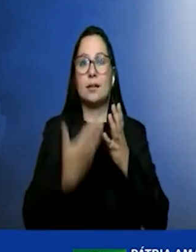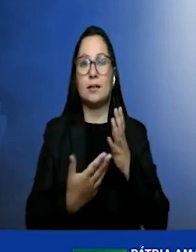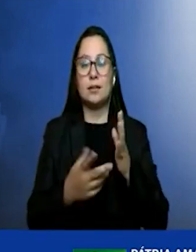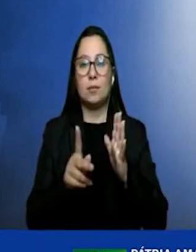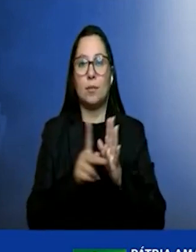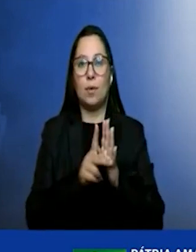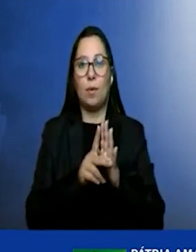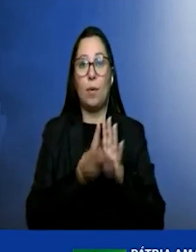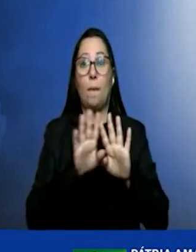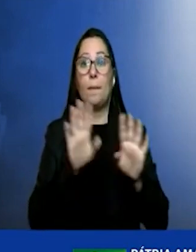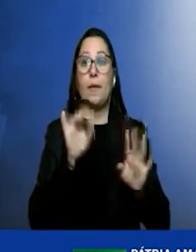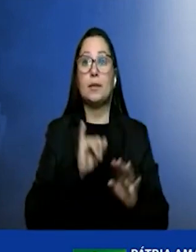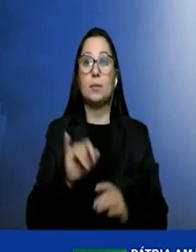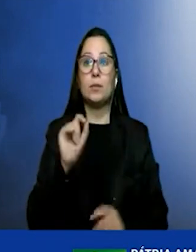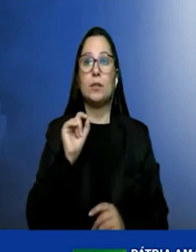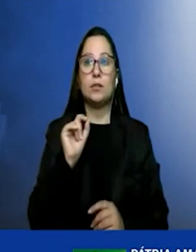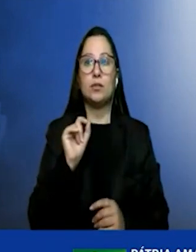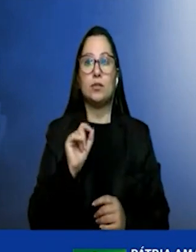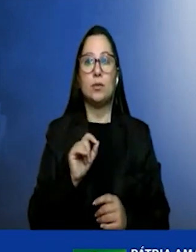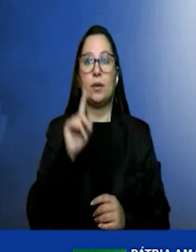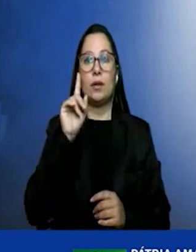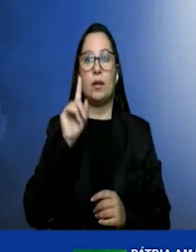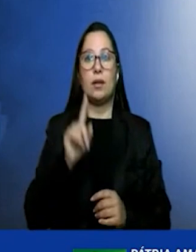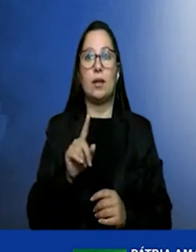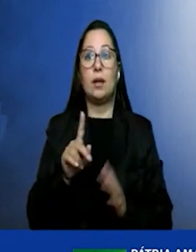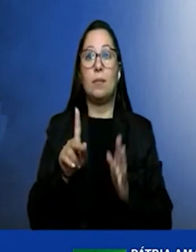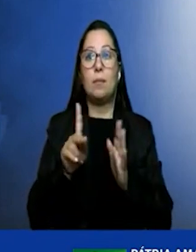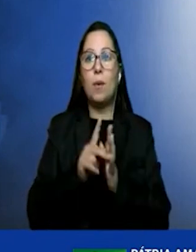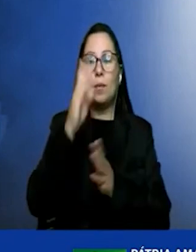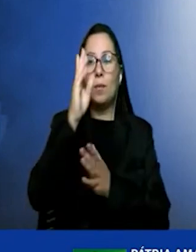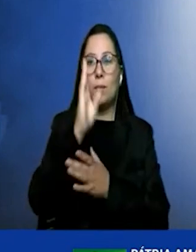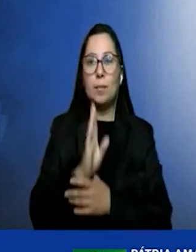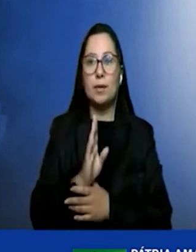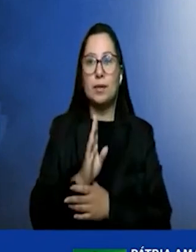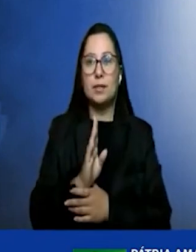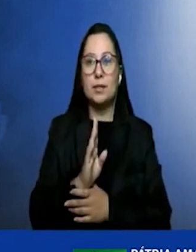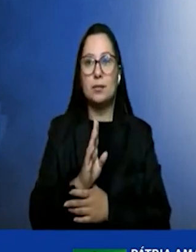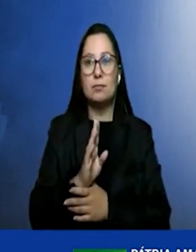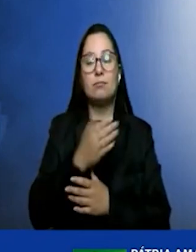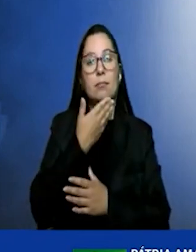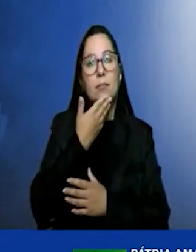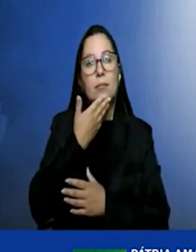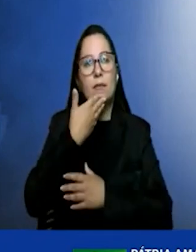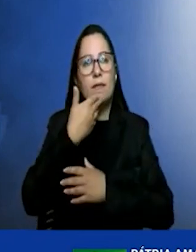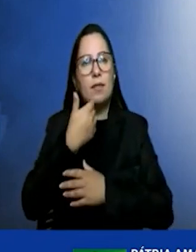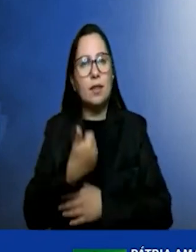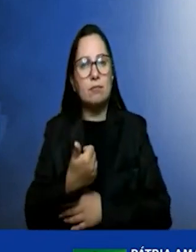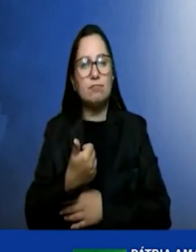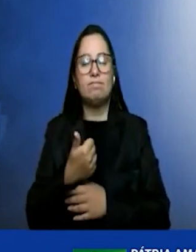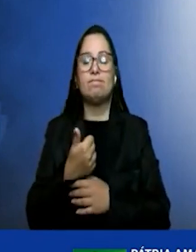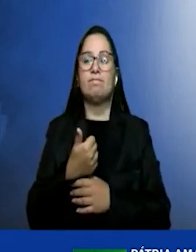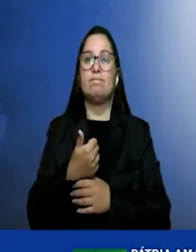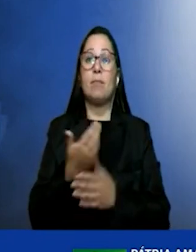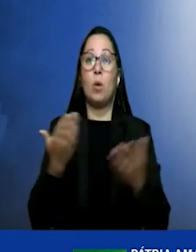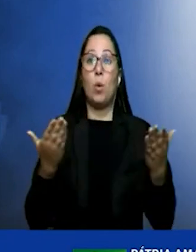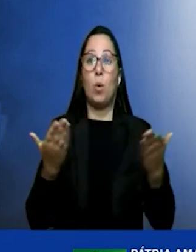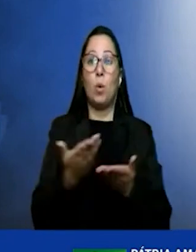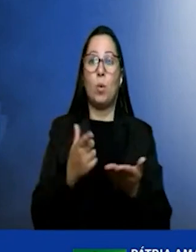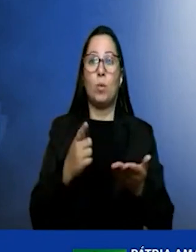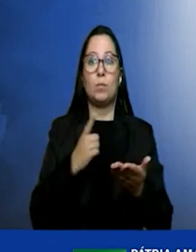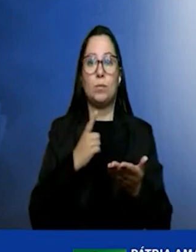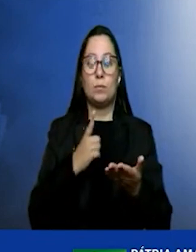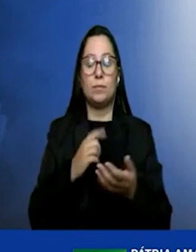é exatamente essa condição do Brasil privilegiadíssima, onde hoje nós temos essa